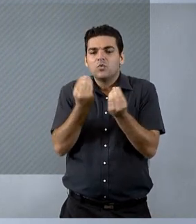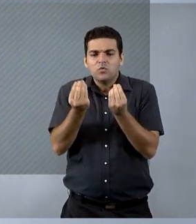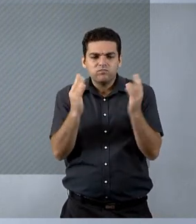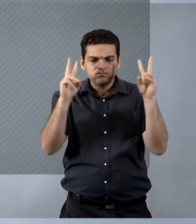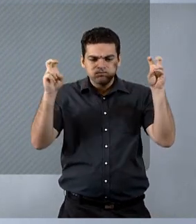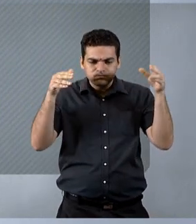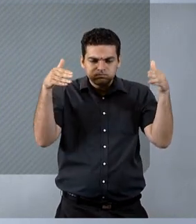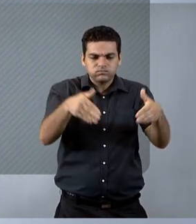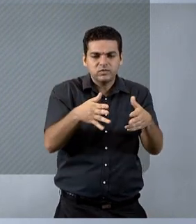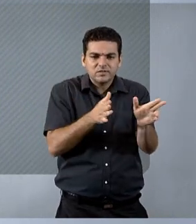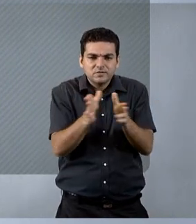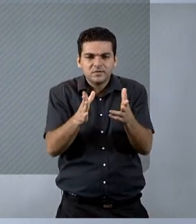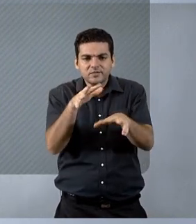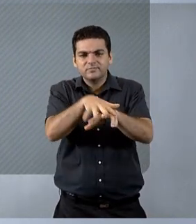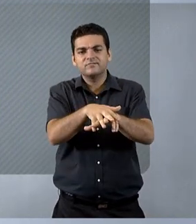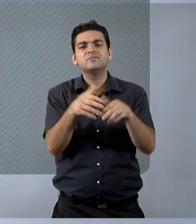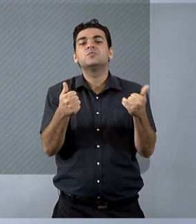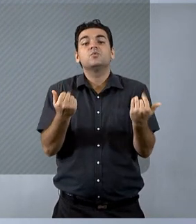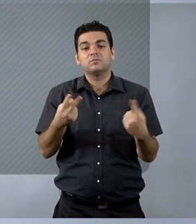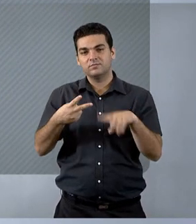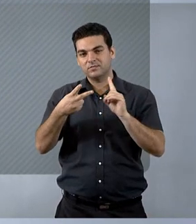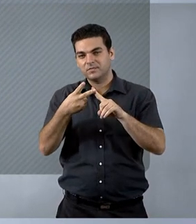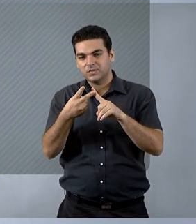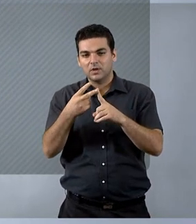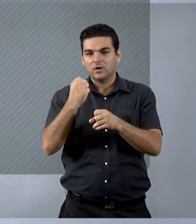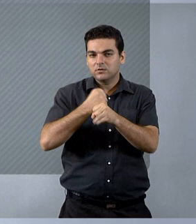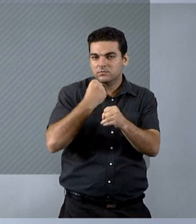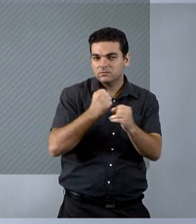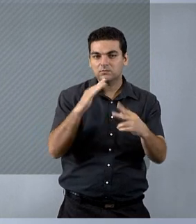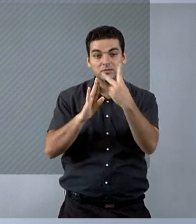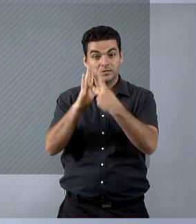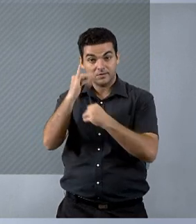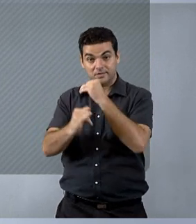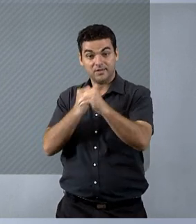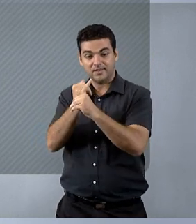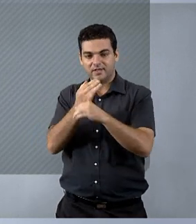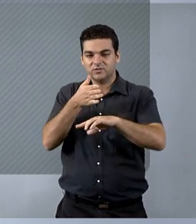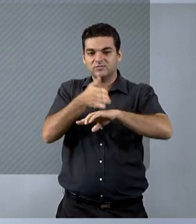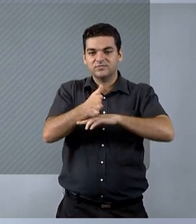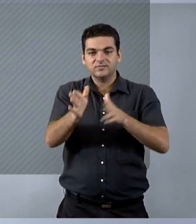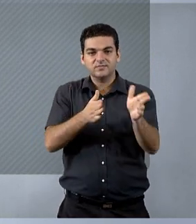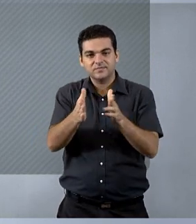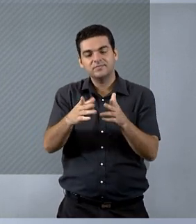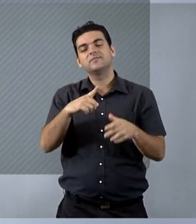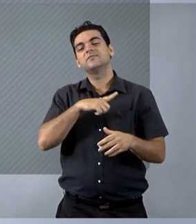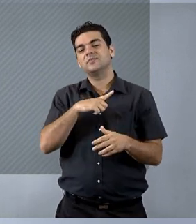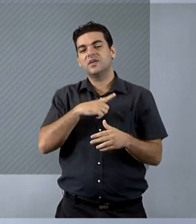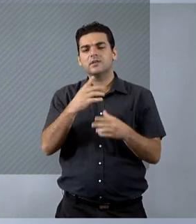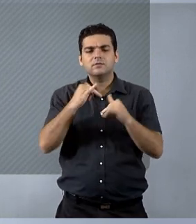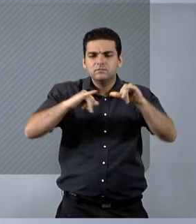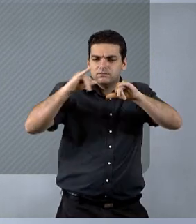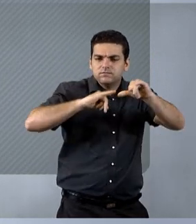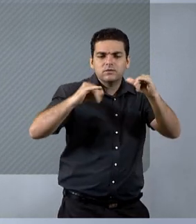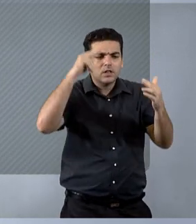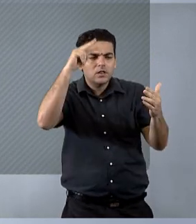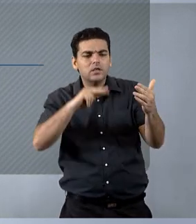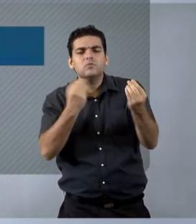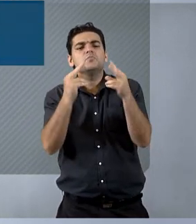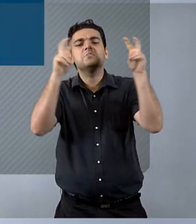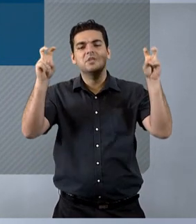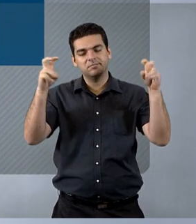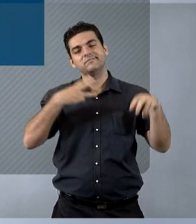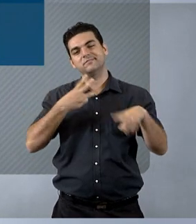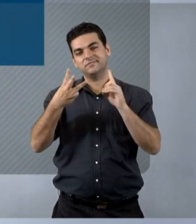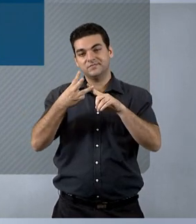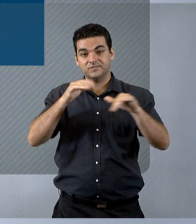Acessível nas Organizações Públicas. Construção da página de acessibilidade na internet com informações úteis sobre o tema.